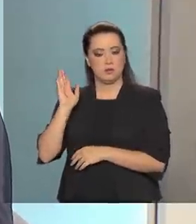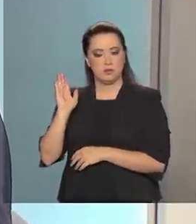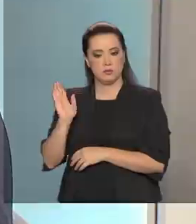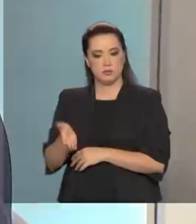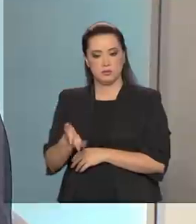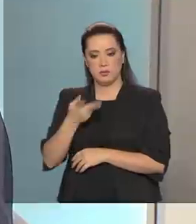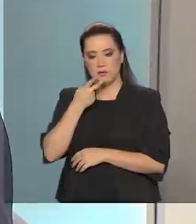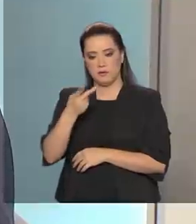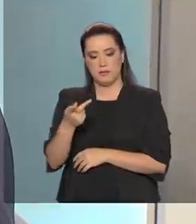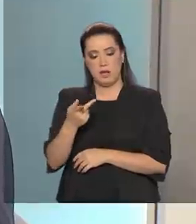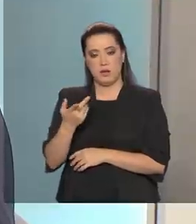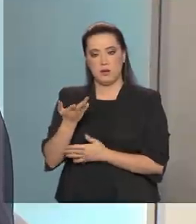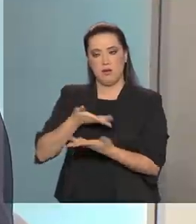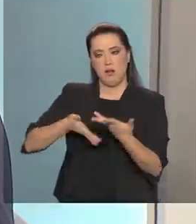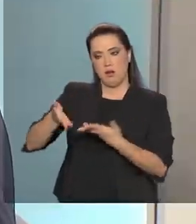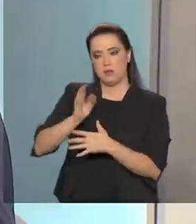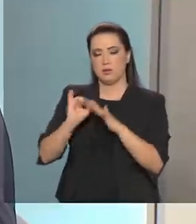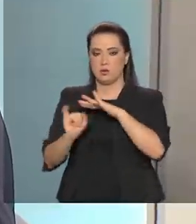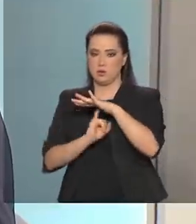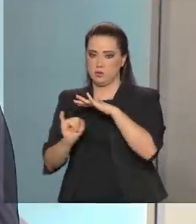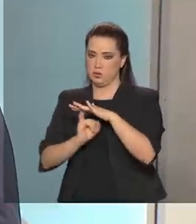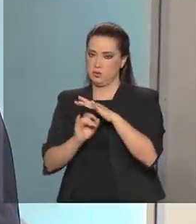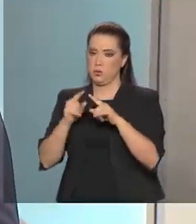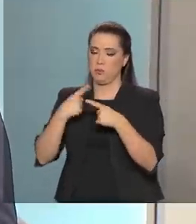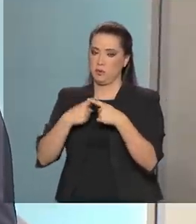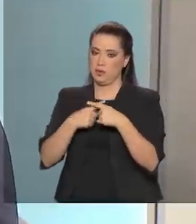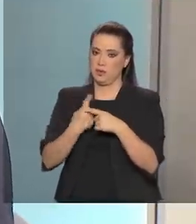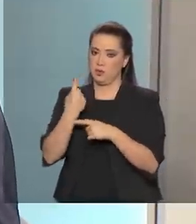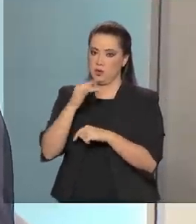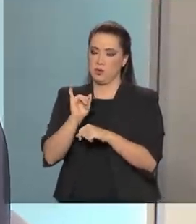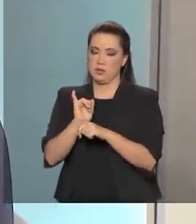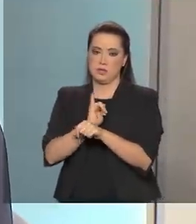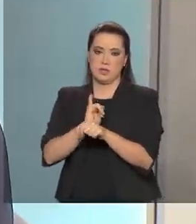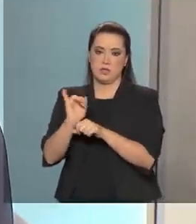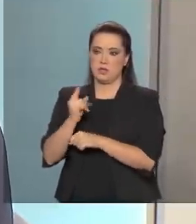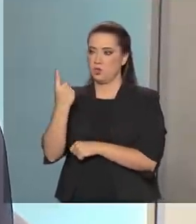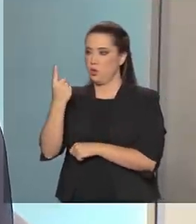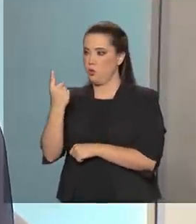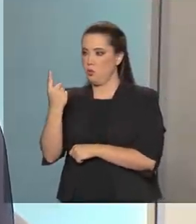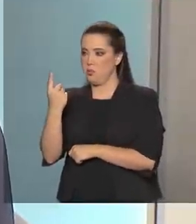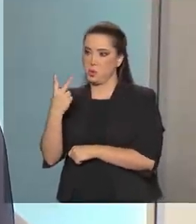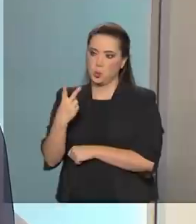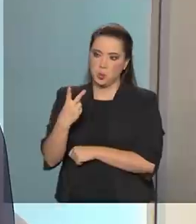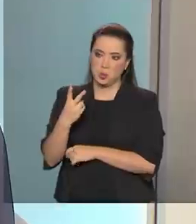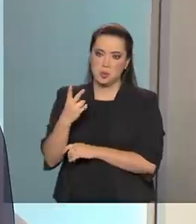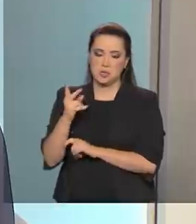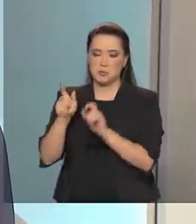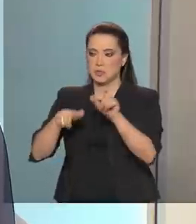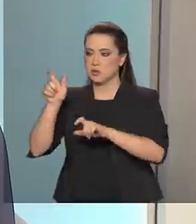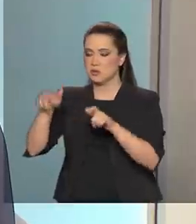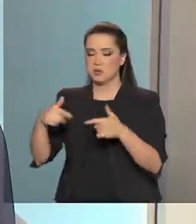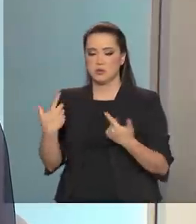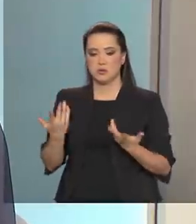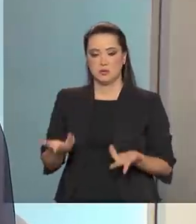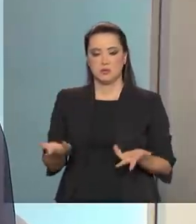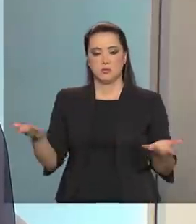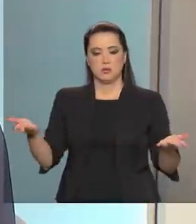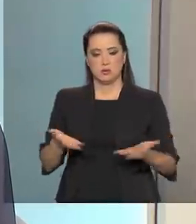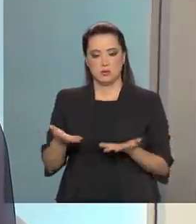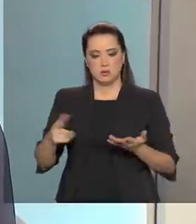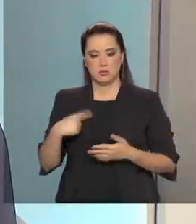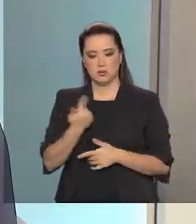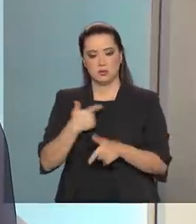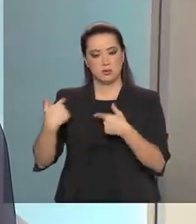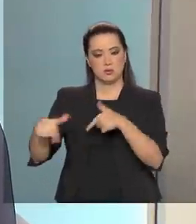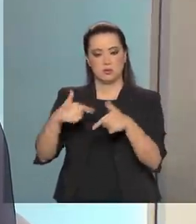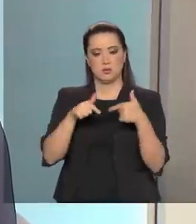Quando falo em relações institucionais, na nossa estrutura, é uma ou duas pessoas. É o que nós temos no momento para